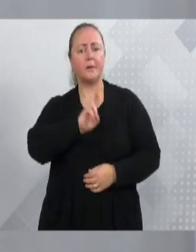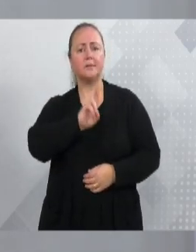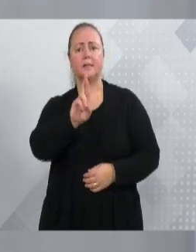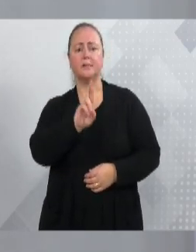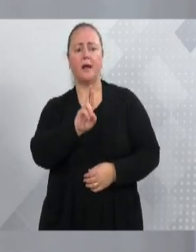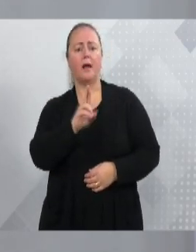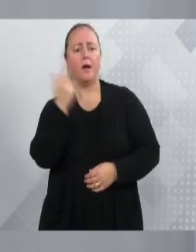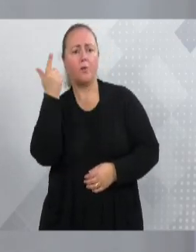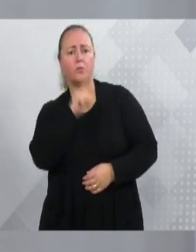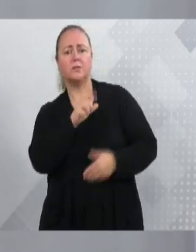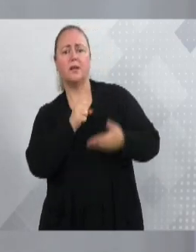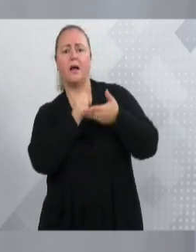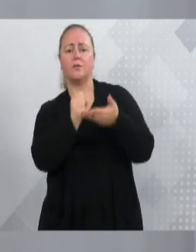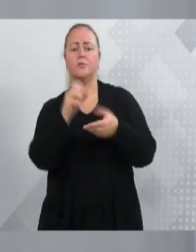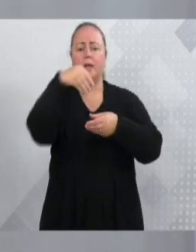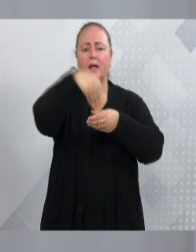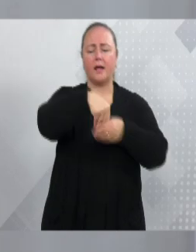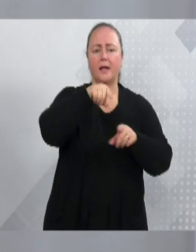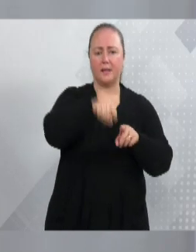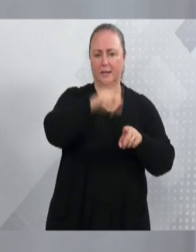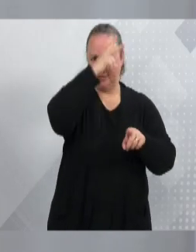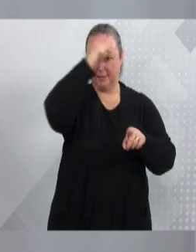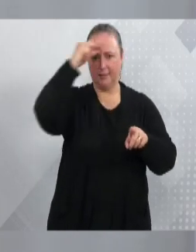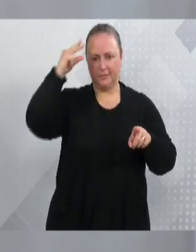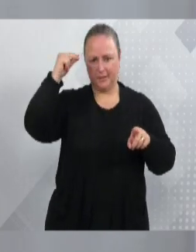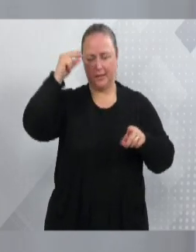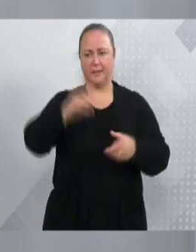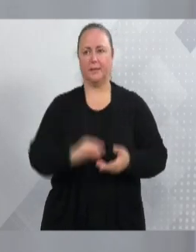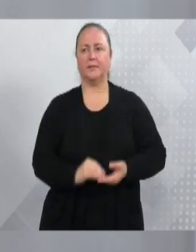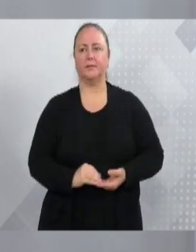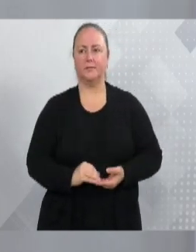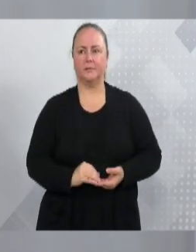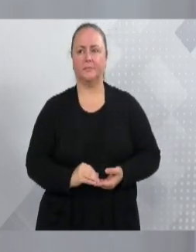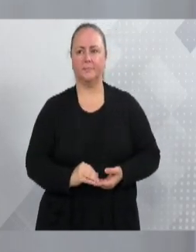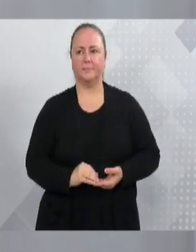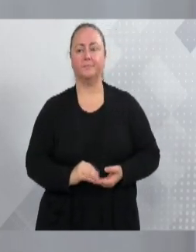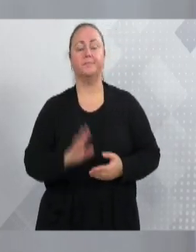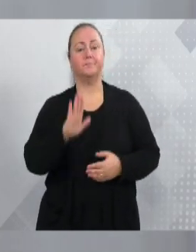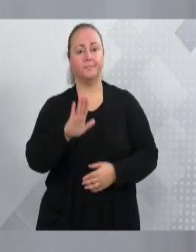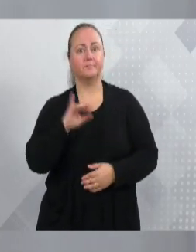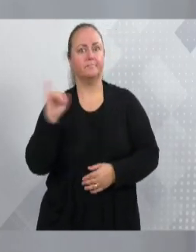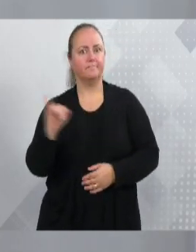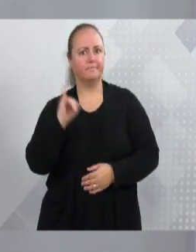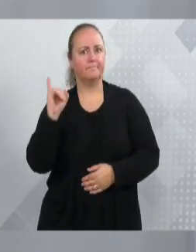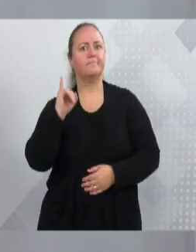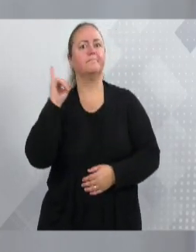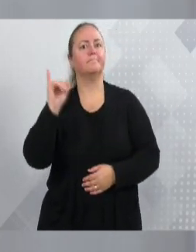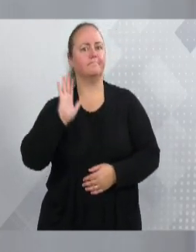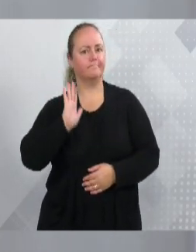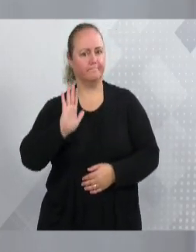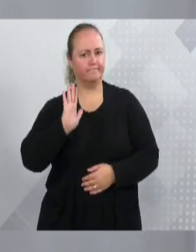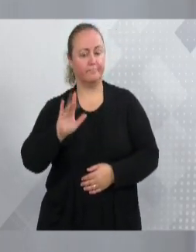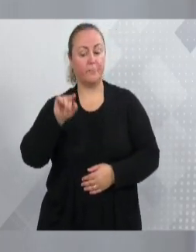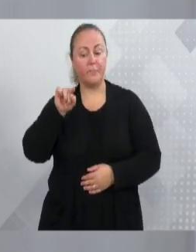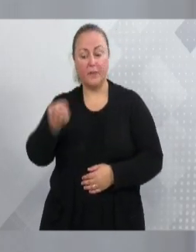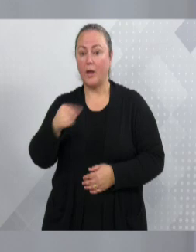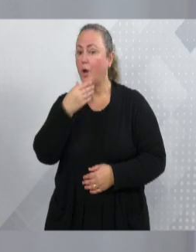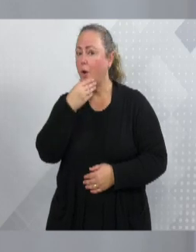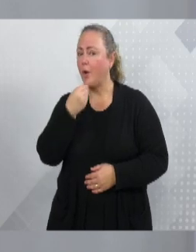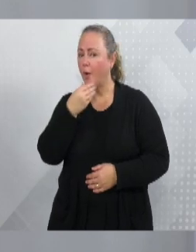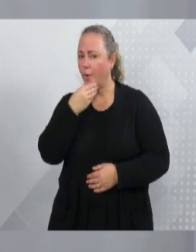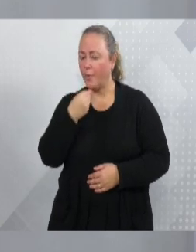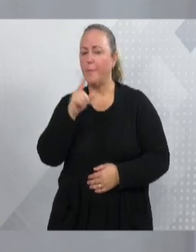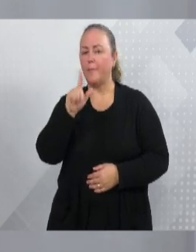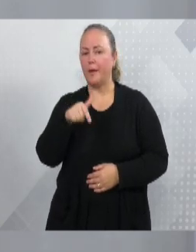Executivo. Visto que... Uma coisa muito importante para relatar, visto que esse senhor em especial, ele é